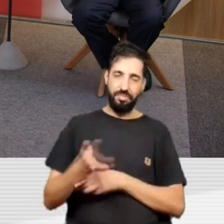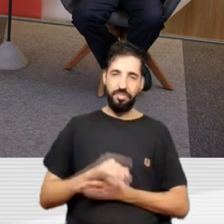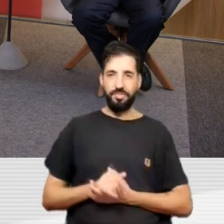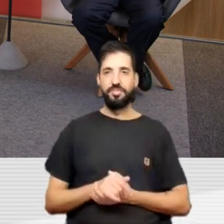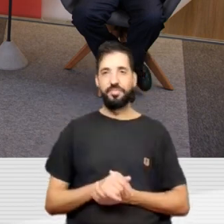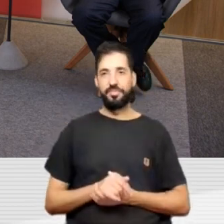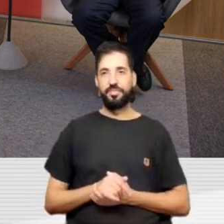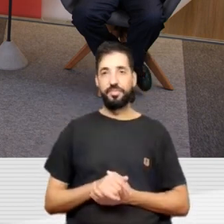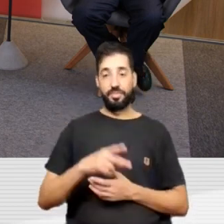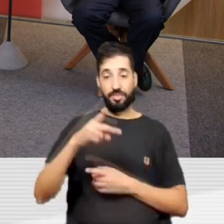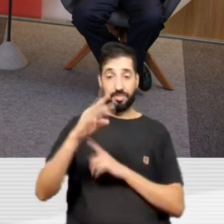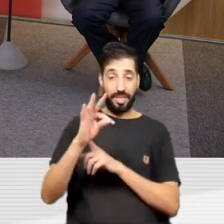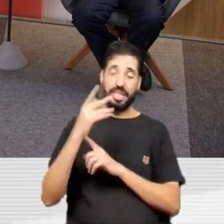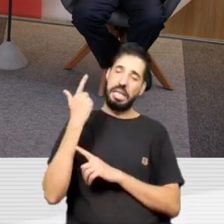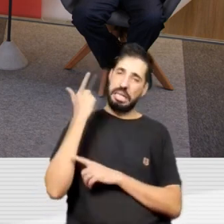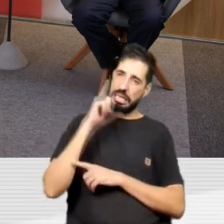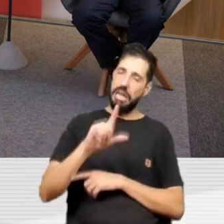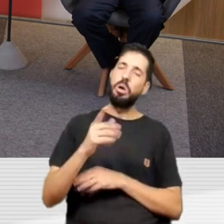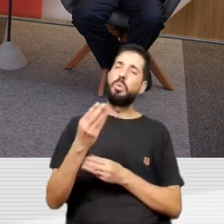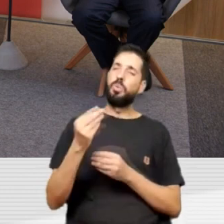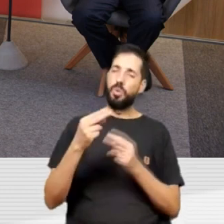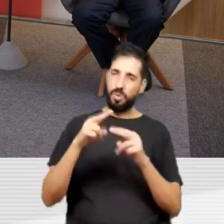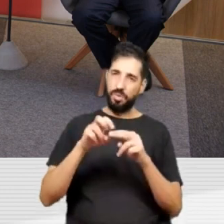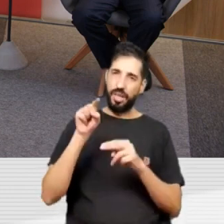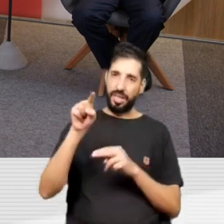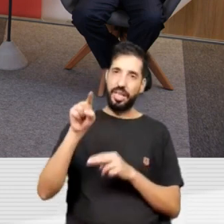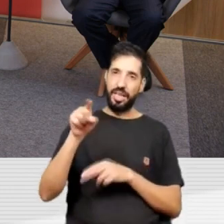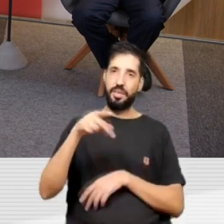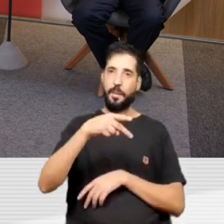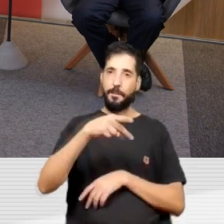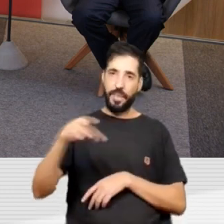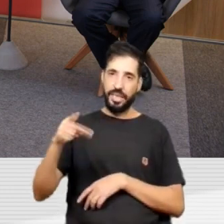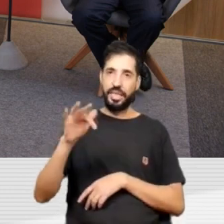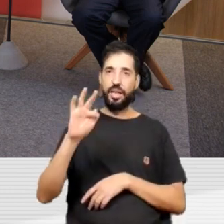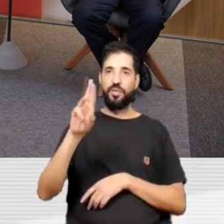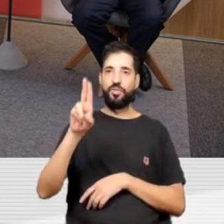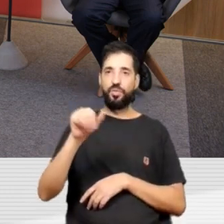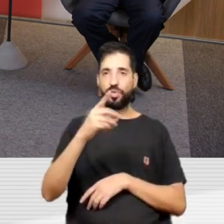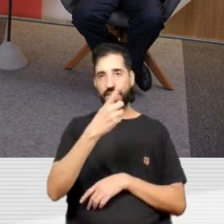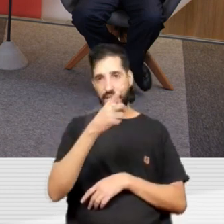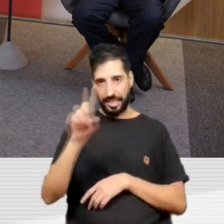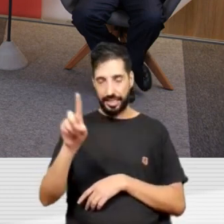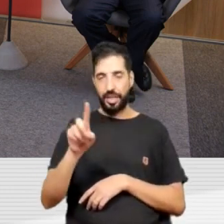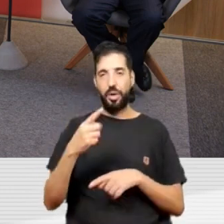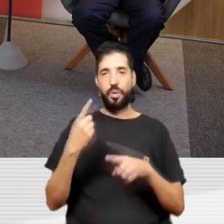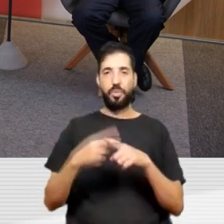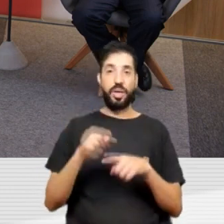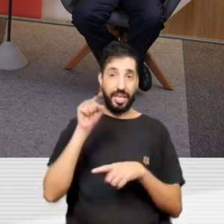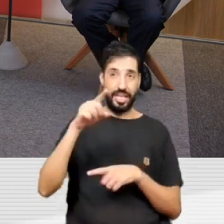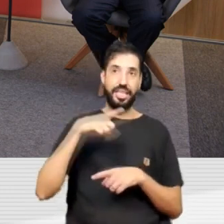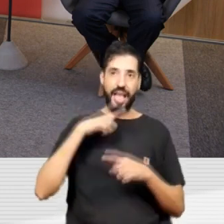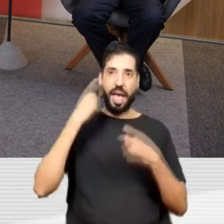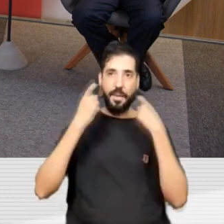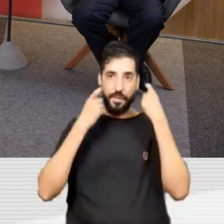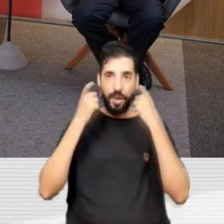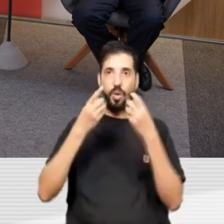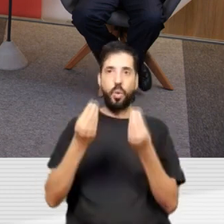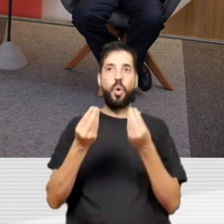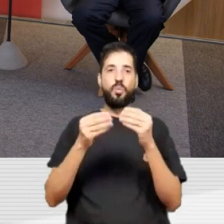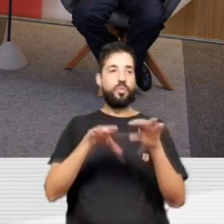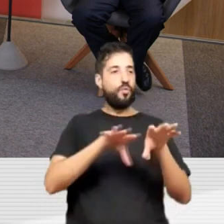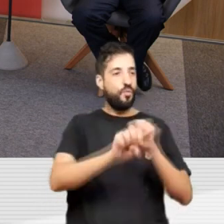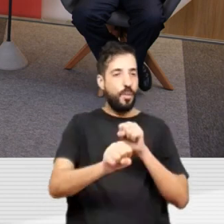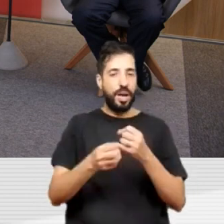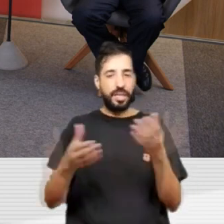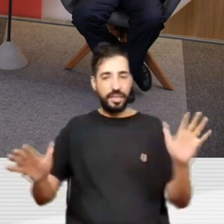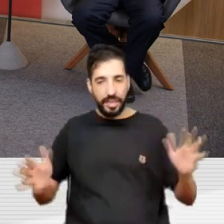muito com o Paulo Camoto sendo presidente da Fundação Perseu Abramo, porque ele tem essa preocupação da formação e da militância e de